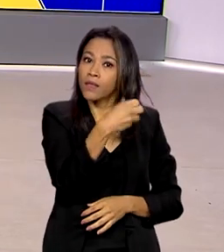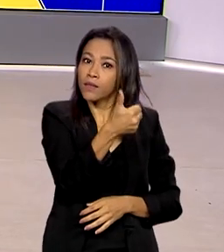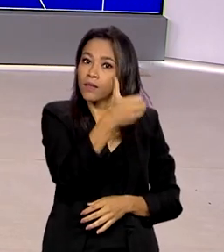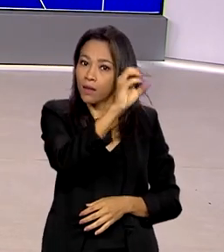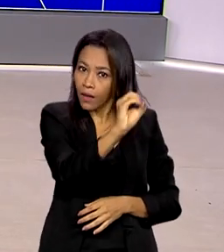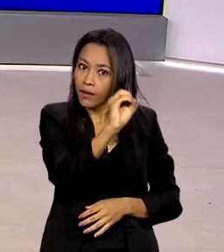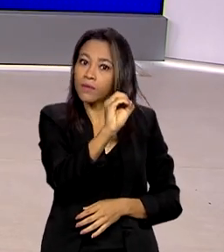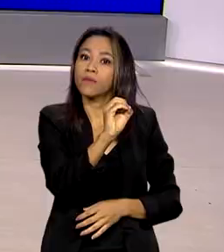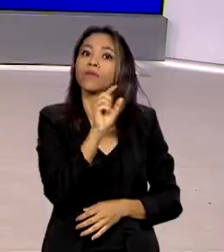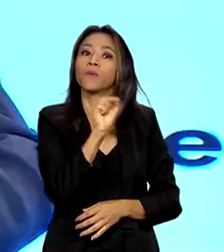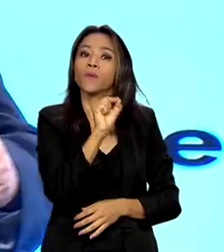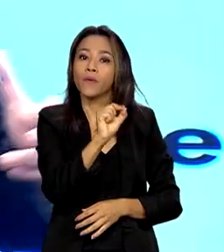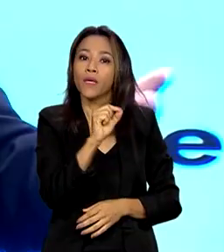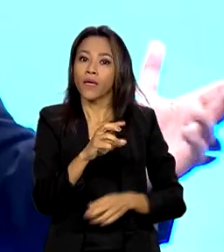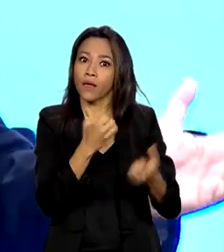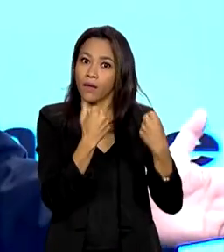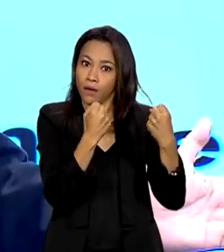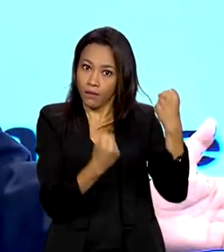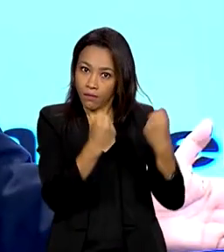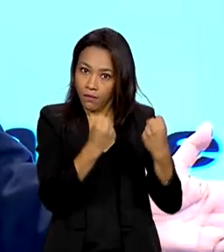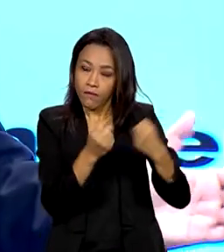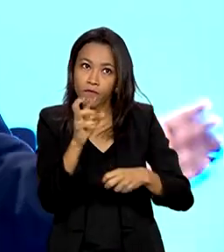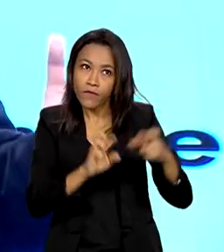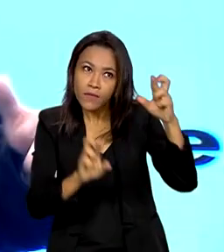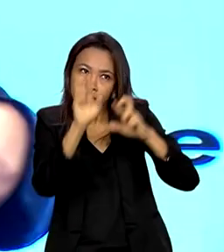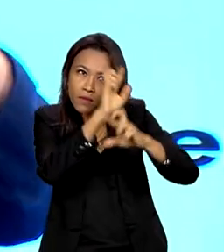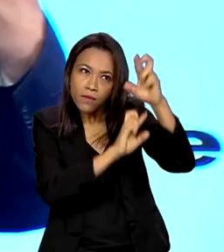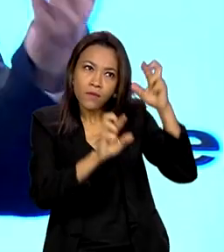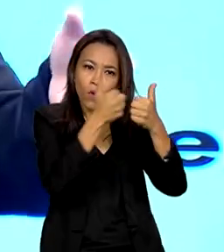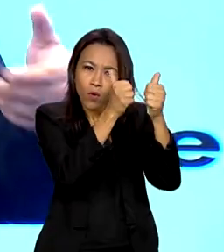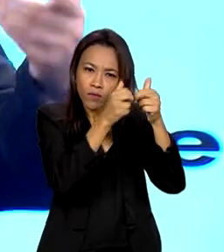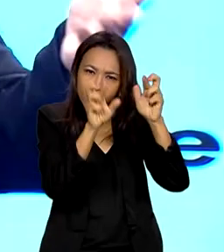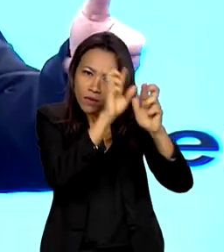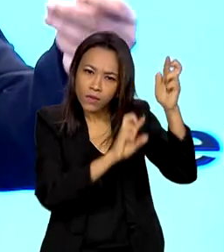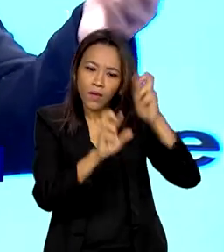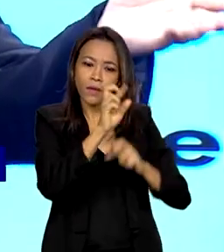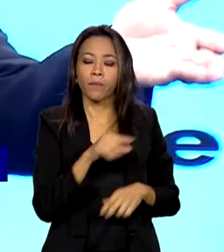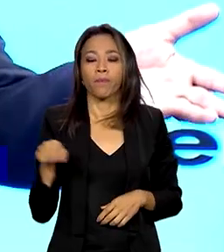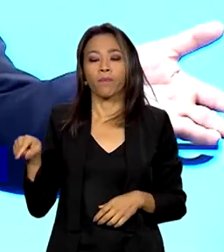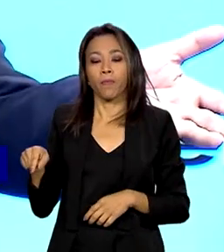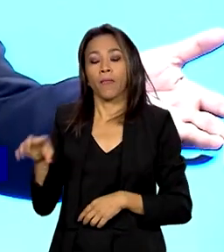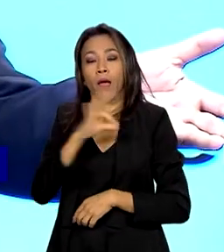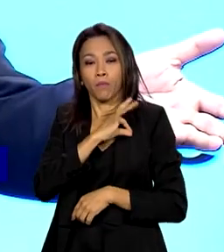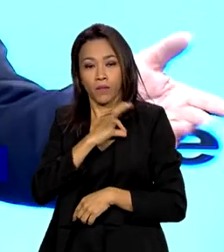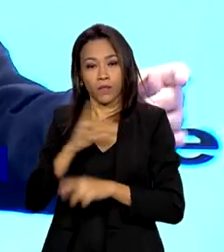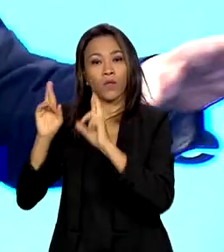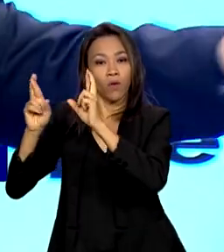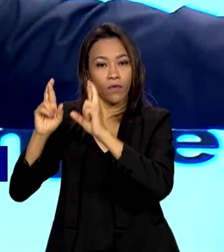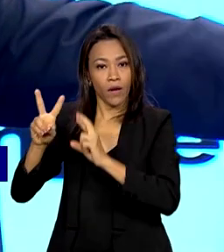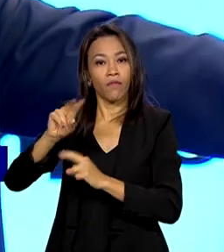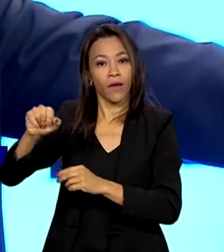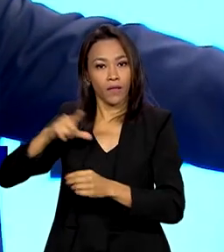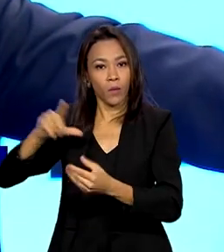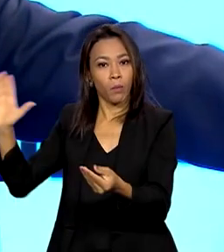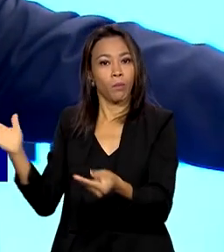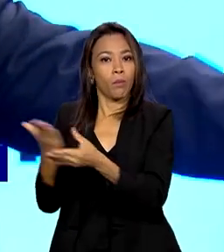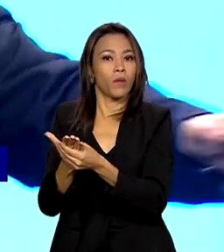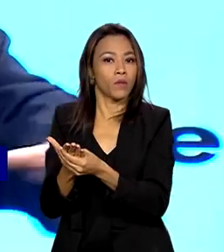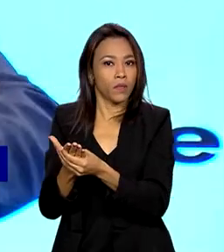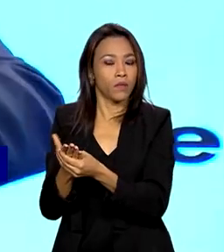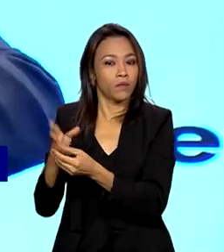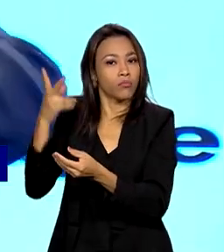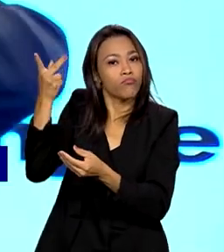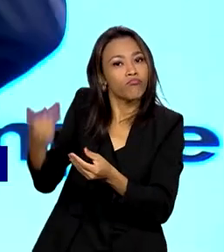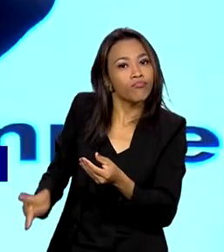fiscalizados. A Polícia Rodoviária Federal vai instaurar processos administrativos disciplinares para apuração do fato.